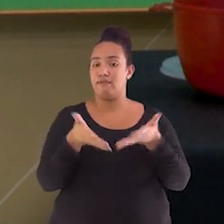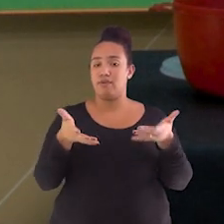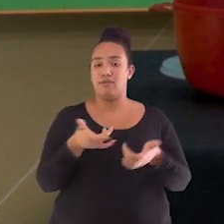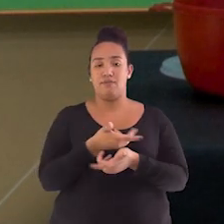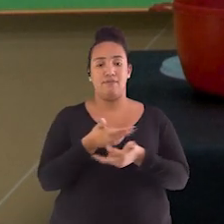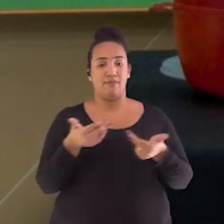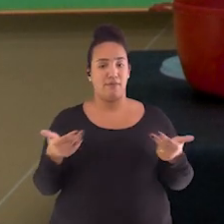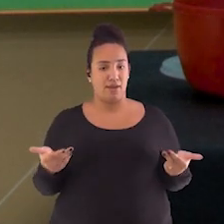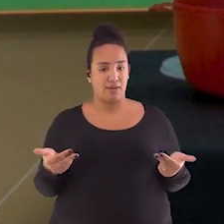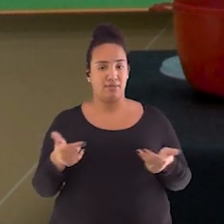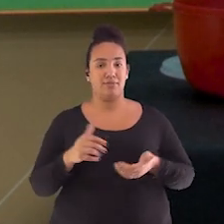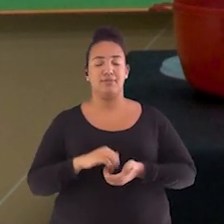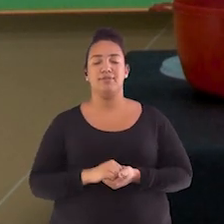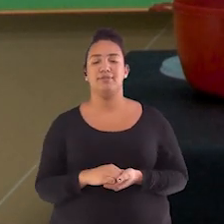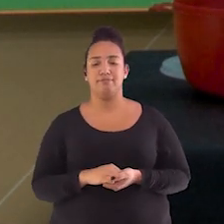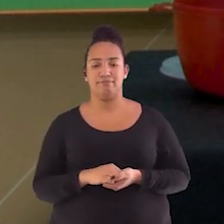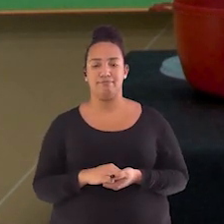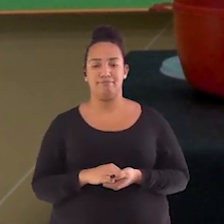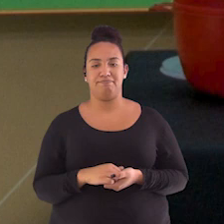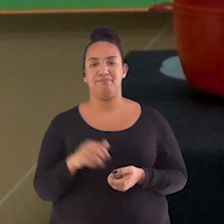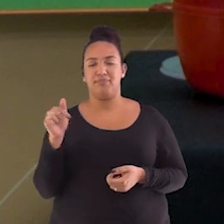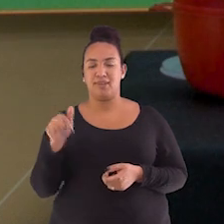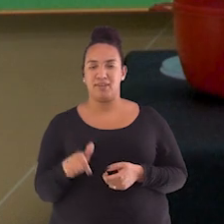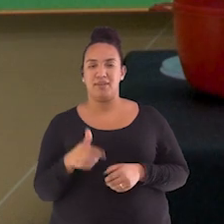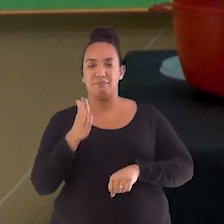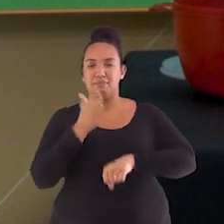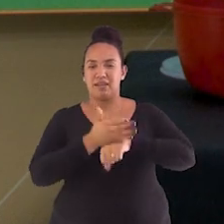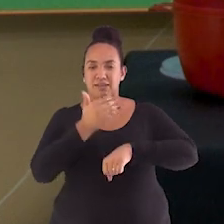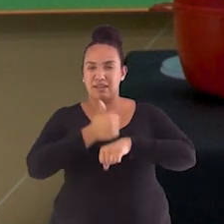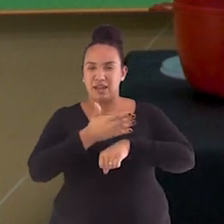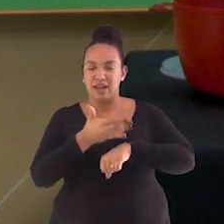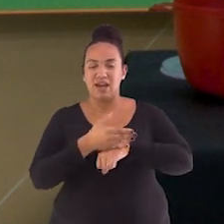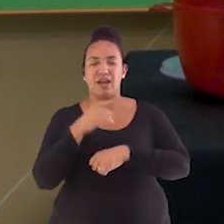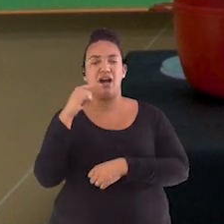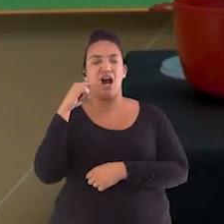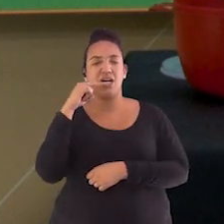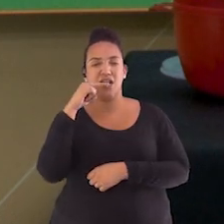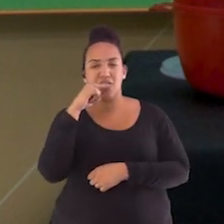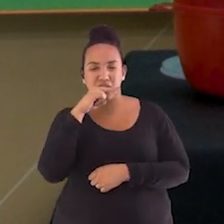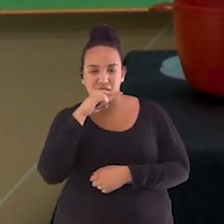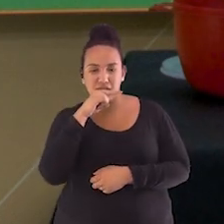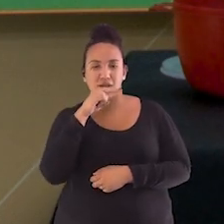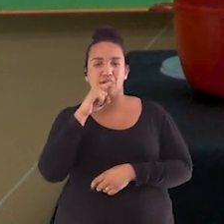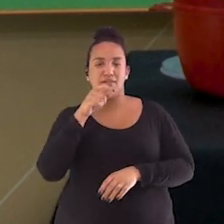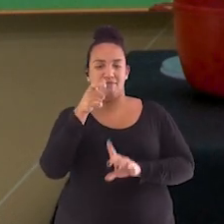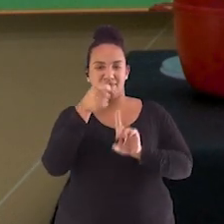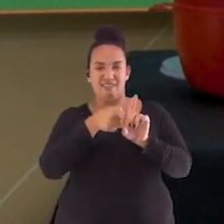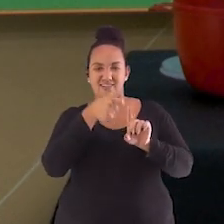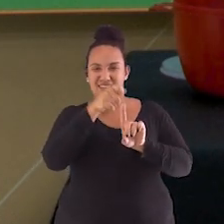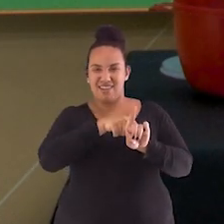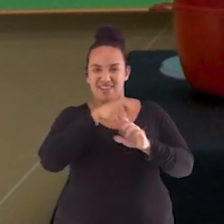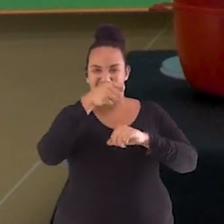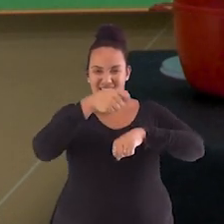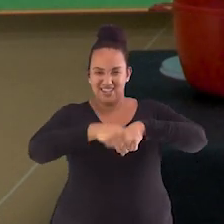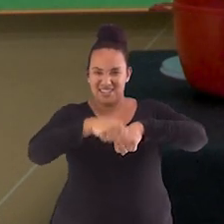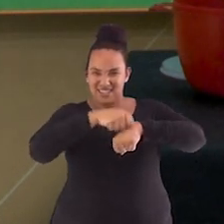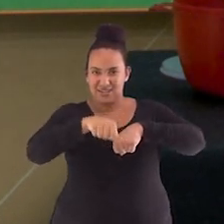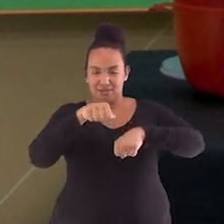Aqui eu estou adicionando casca de batata, casca de cenoura, casca de chuchu, tá? Alguns raminhos